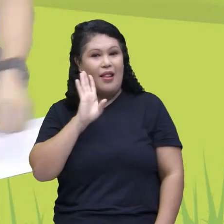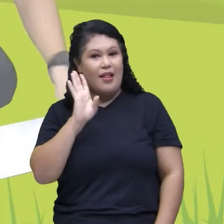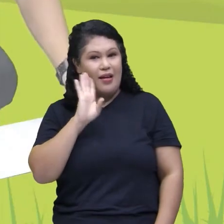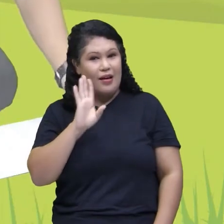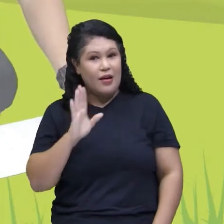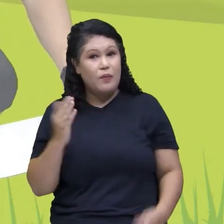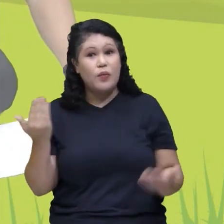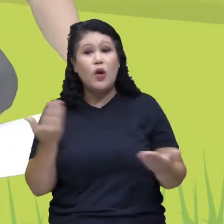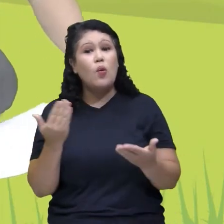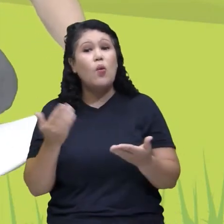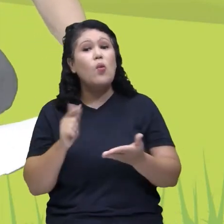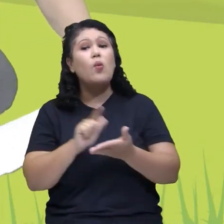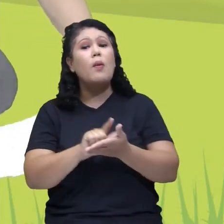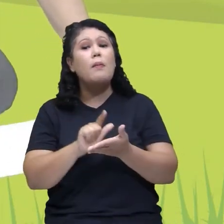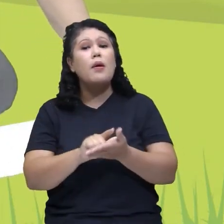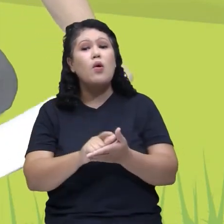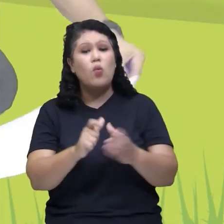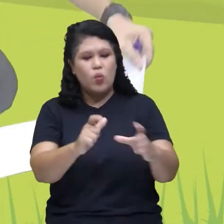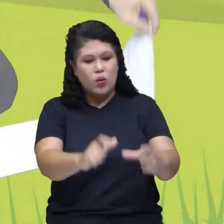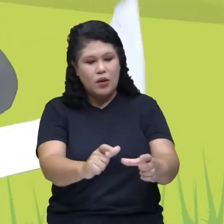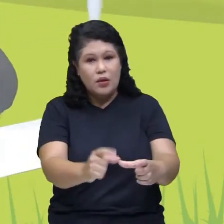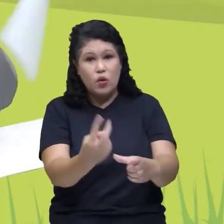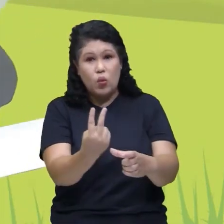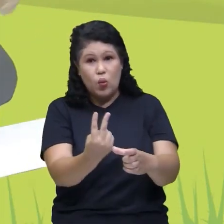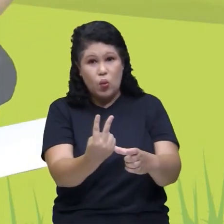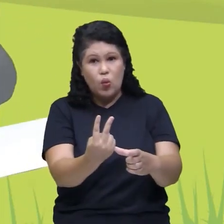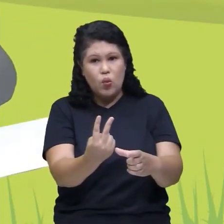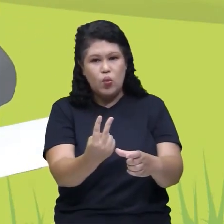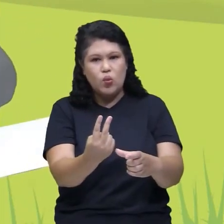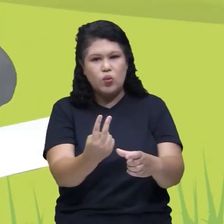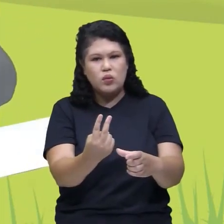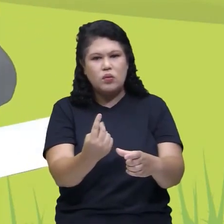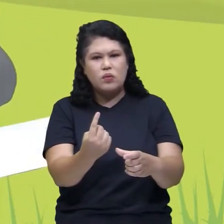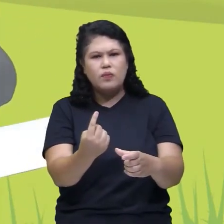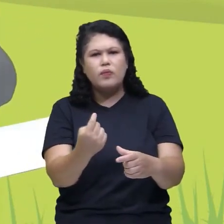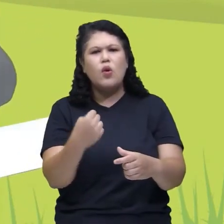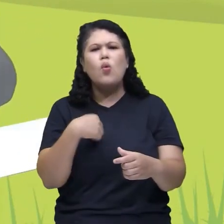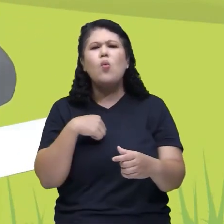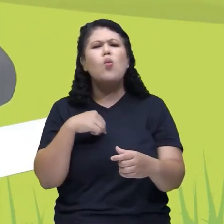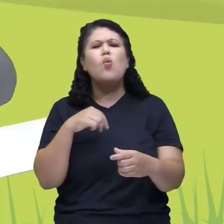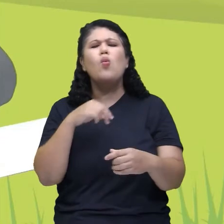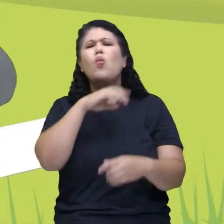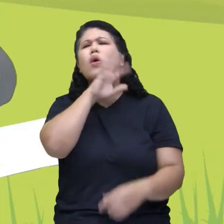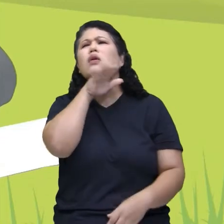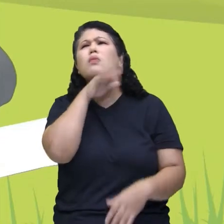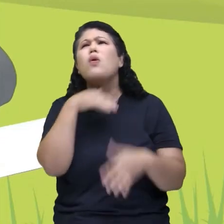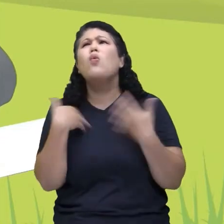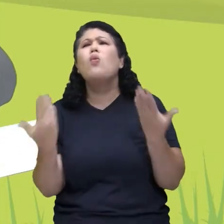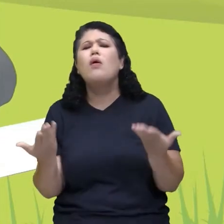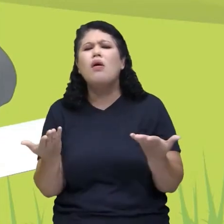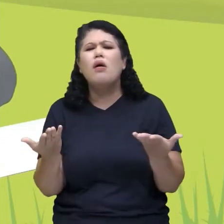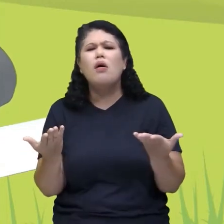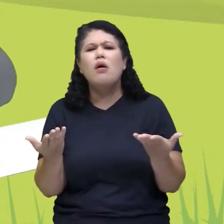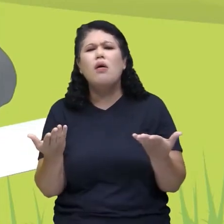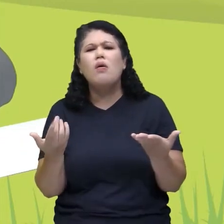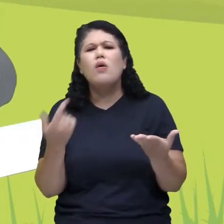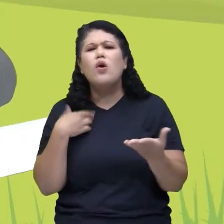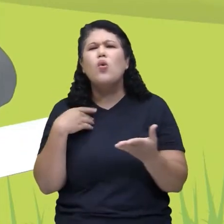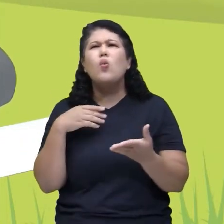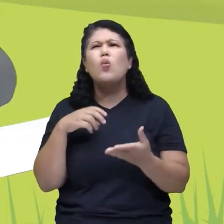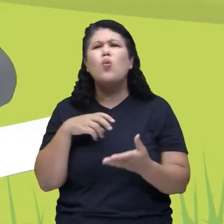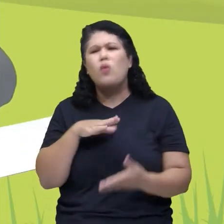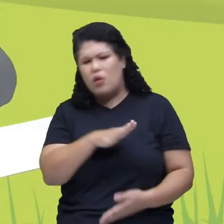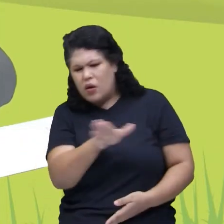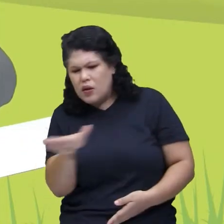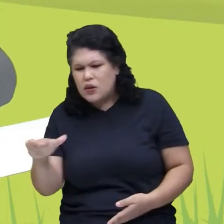Agora, na estação número 2, nós fizemos o zigue-zague